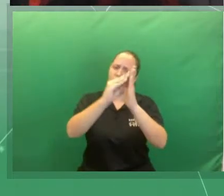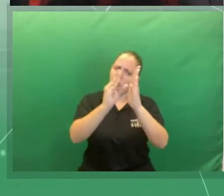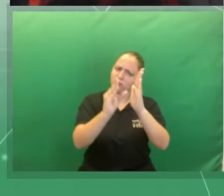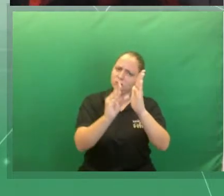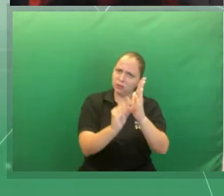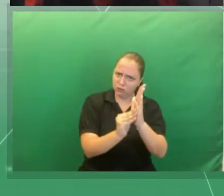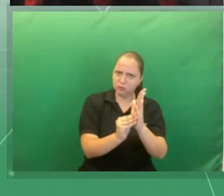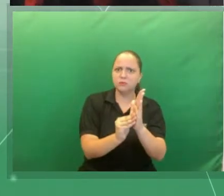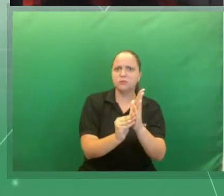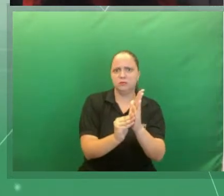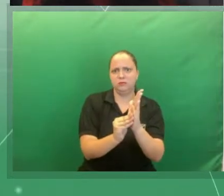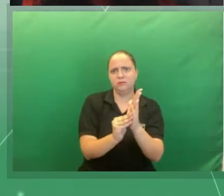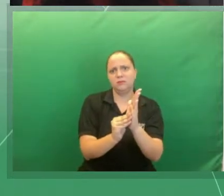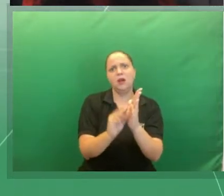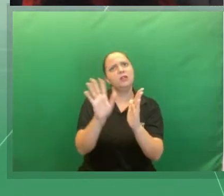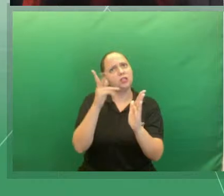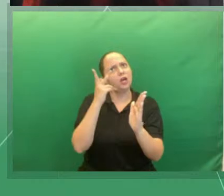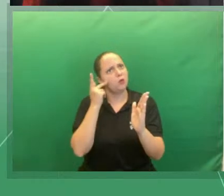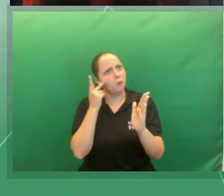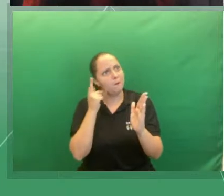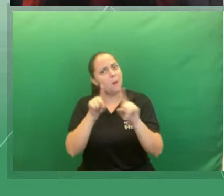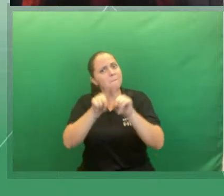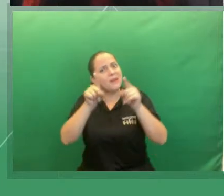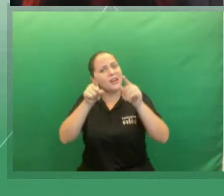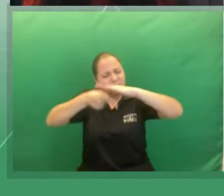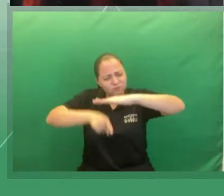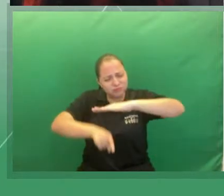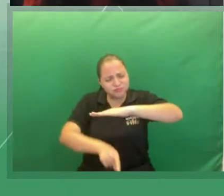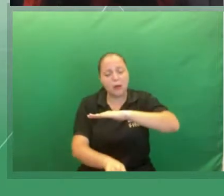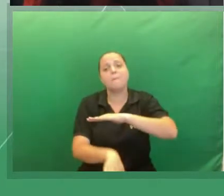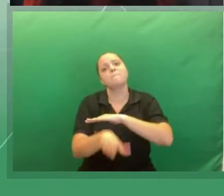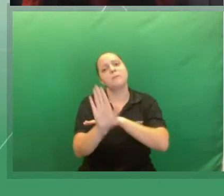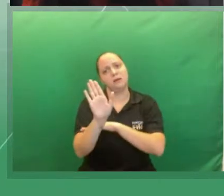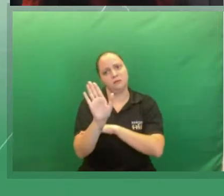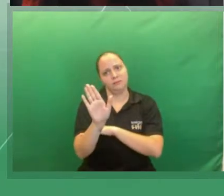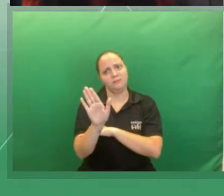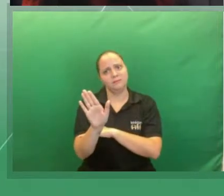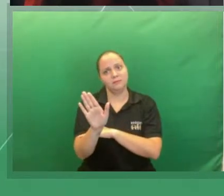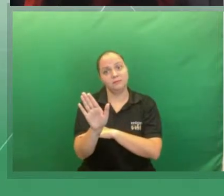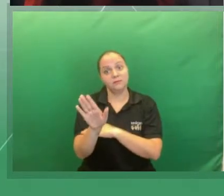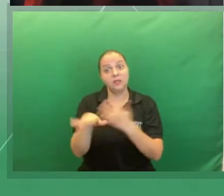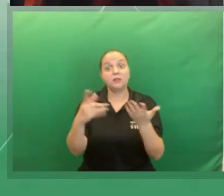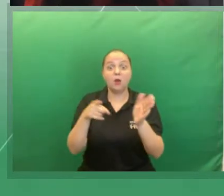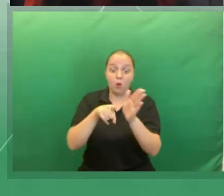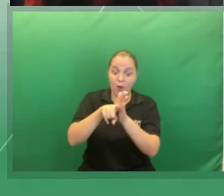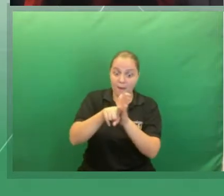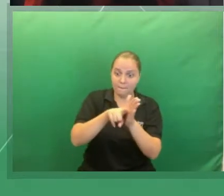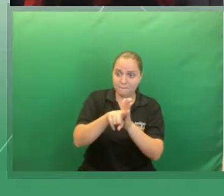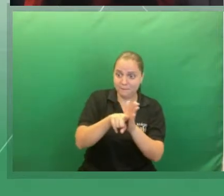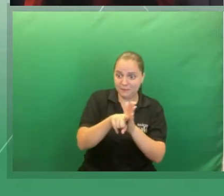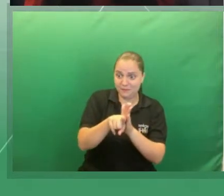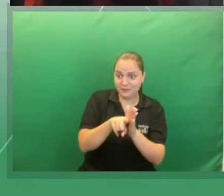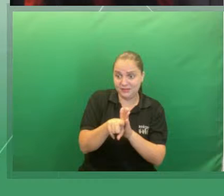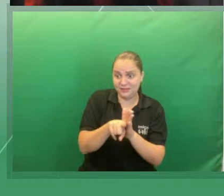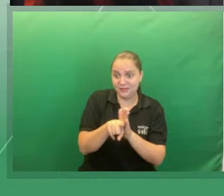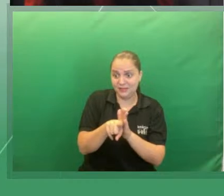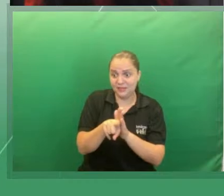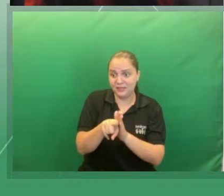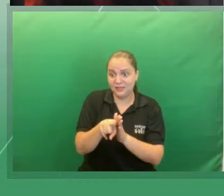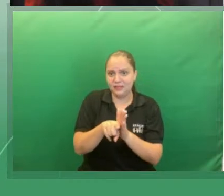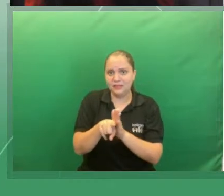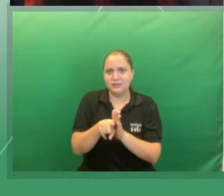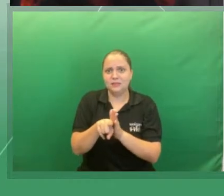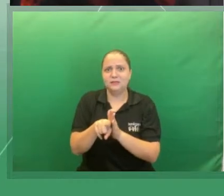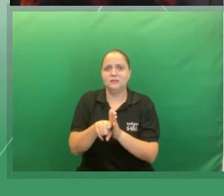geralmente já são tratados nos livros didáticos. E a pesquisa multimodal segundo a Anaína de Aquino